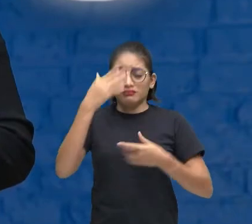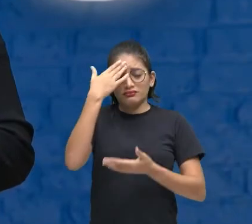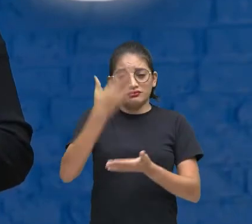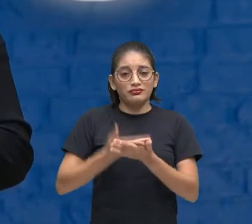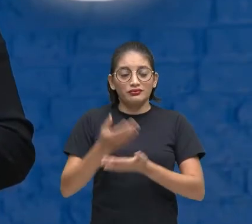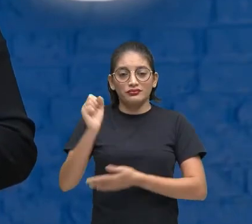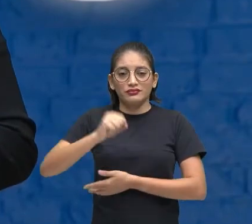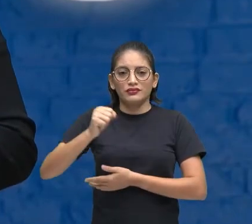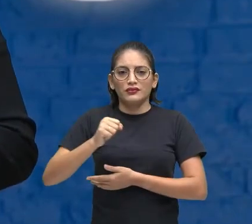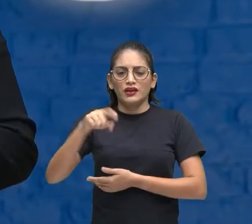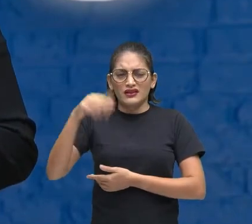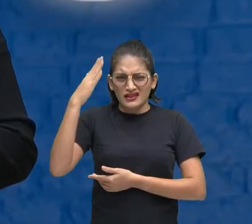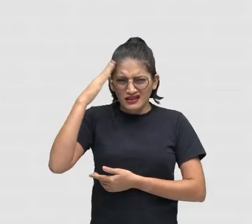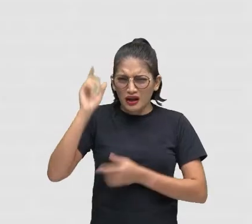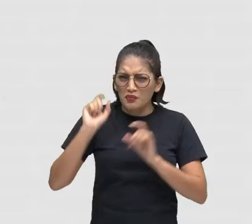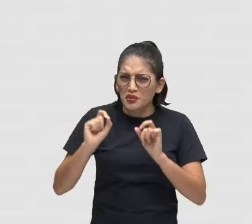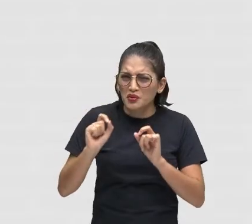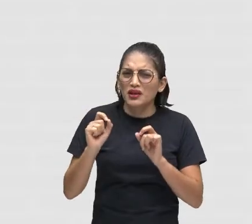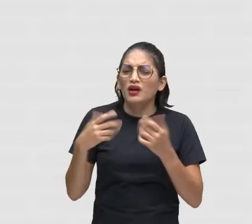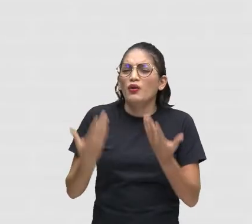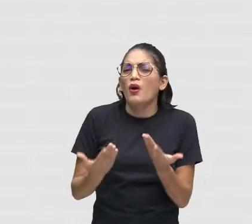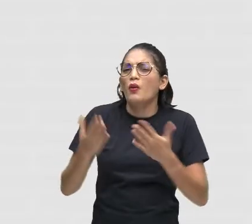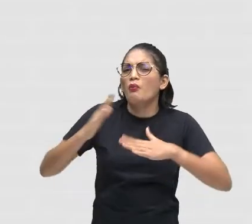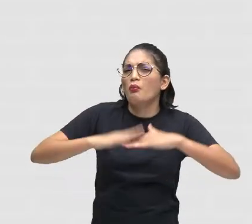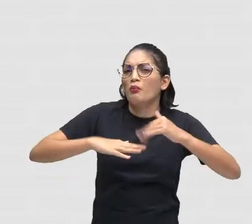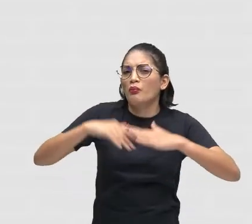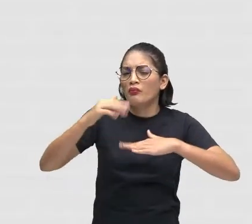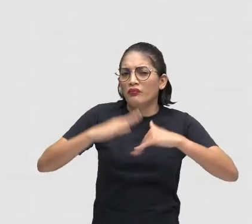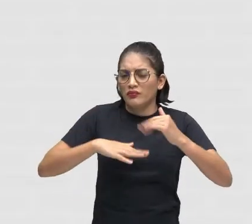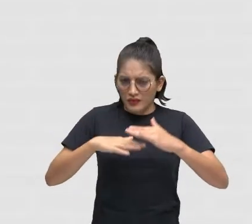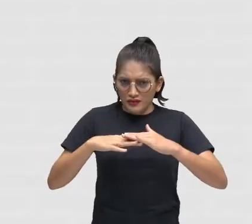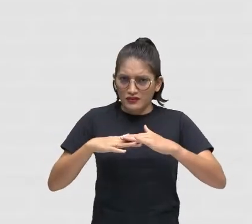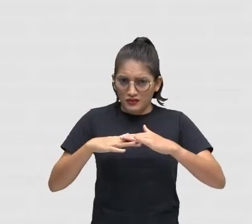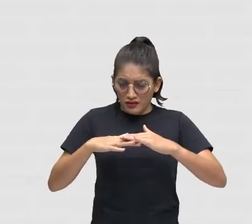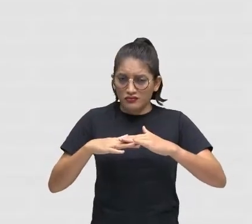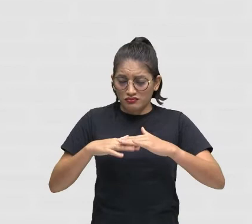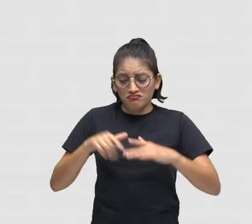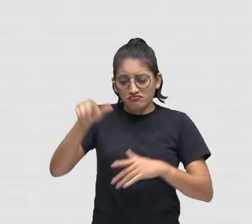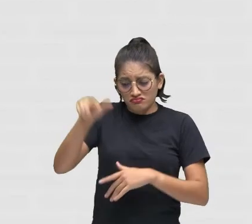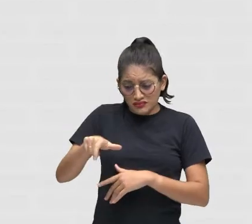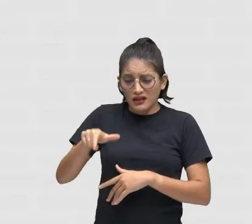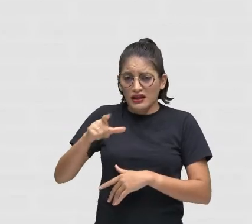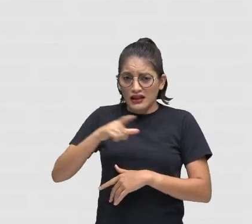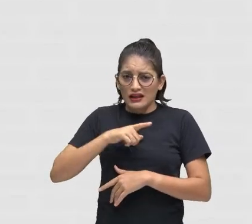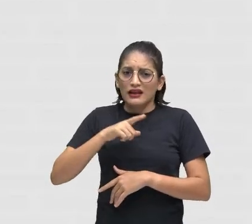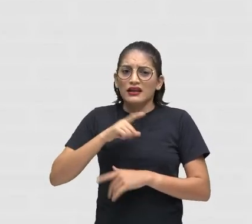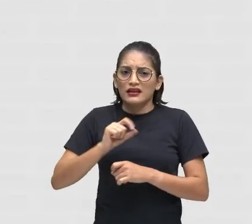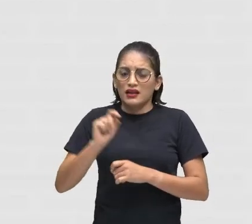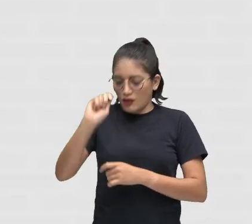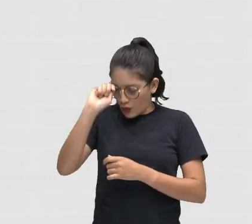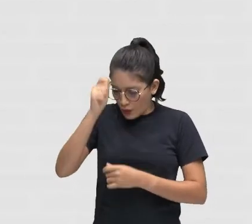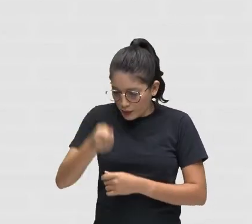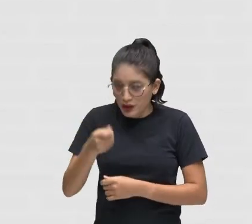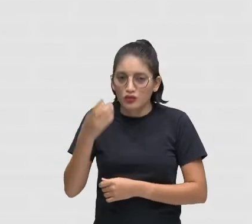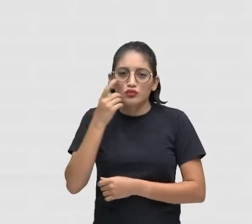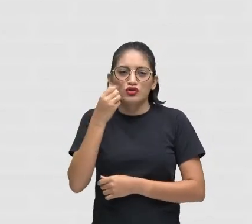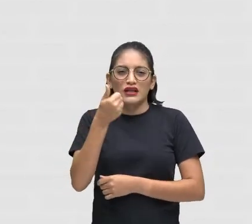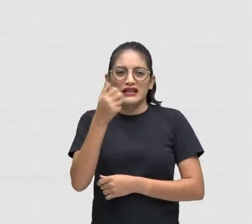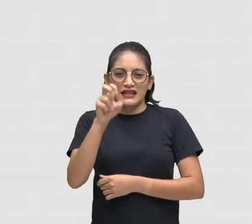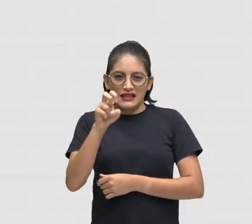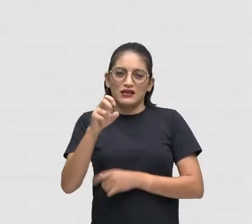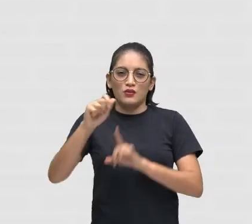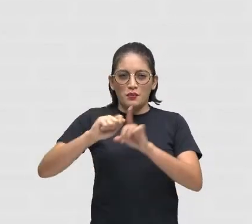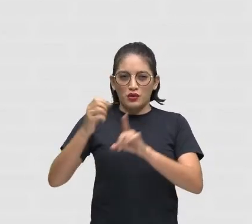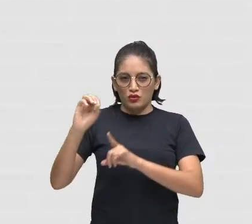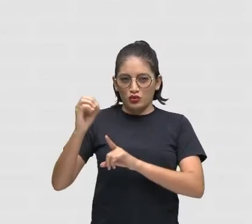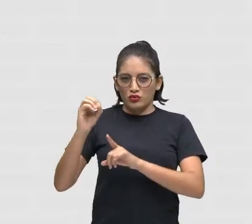Você saberia dizer Que profissional É o profissional Que recebe Uma homenagem No dia 15 de outubro